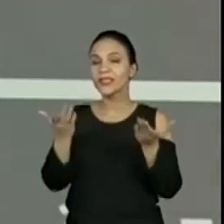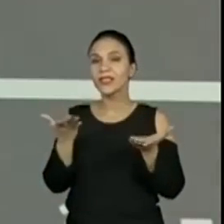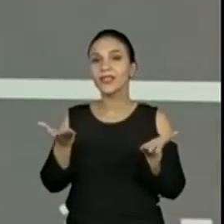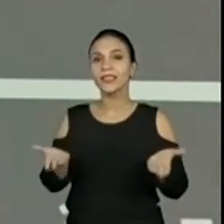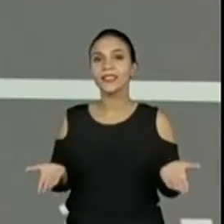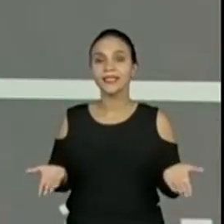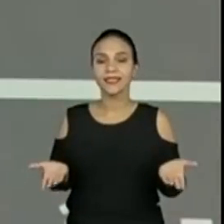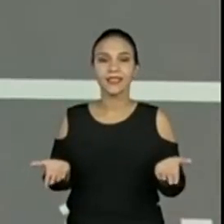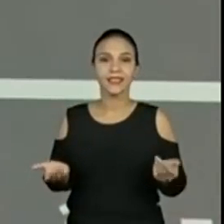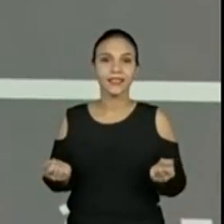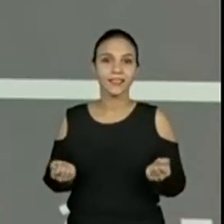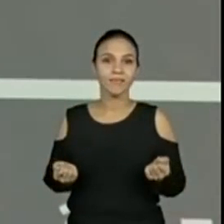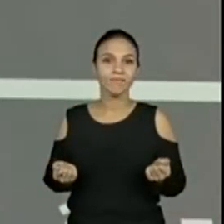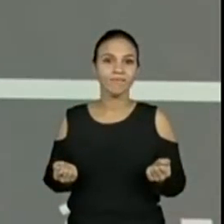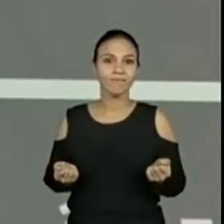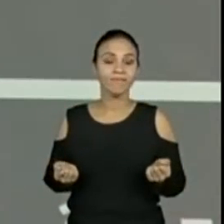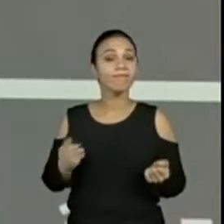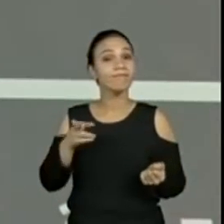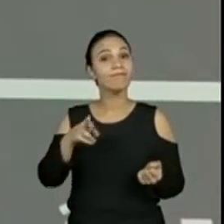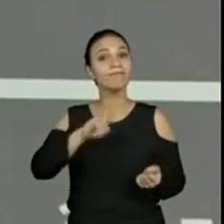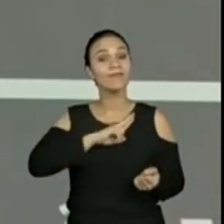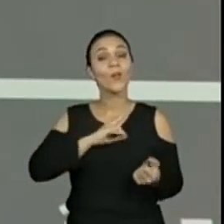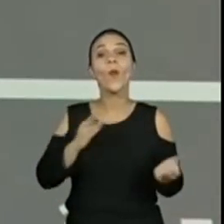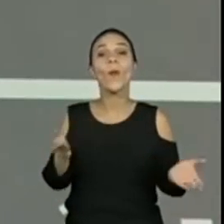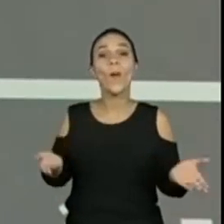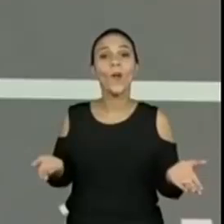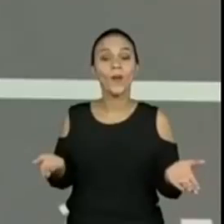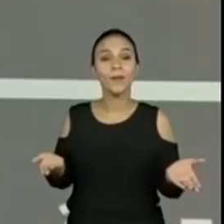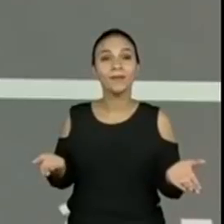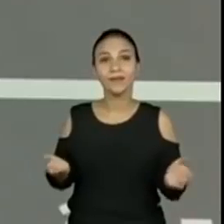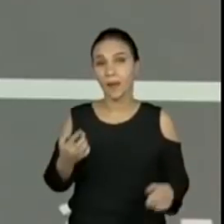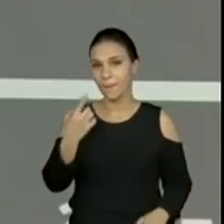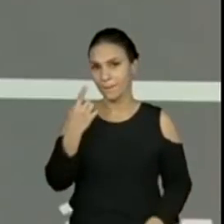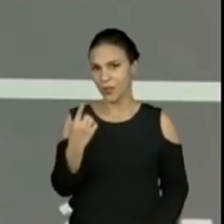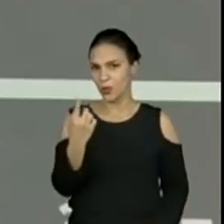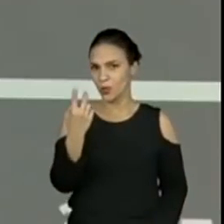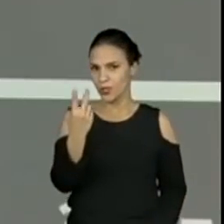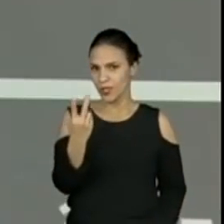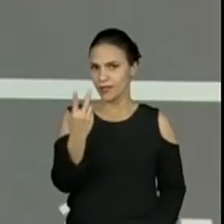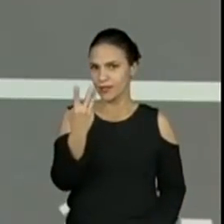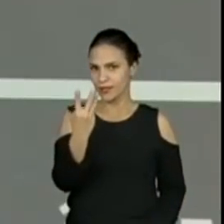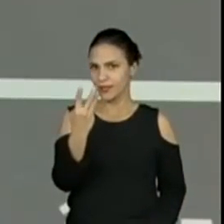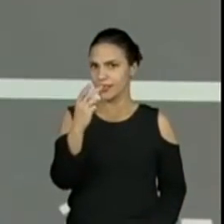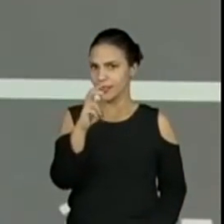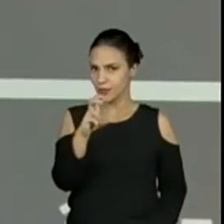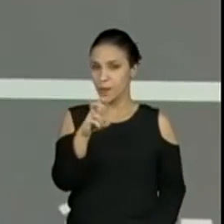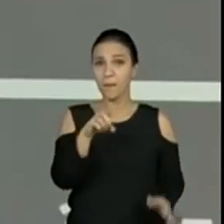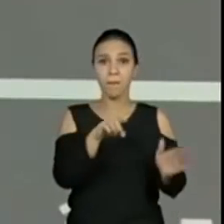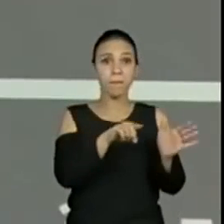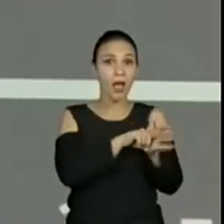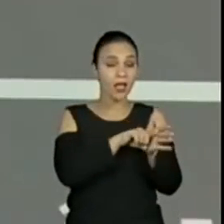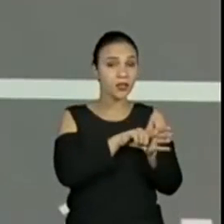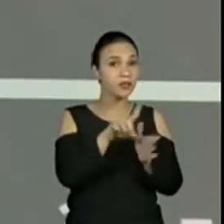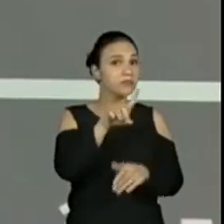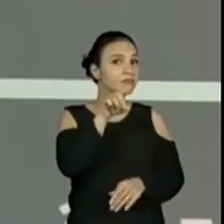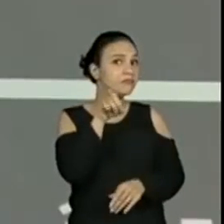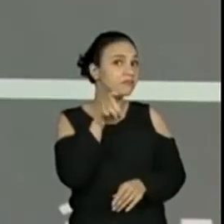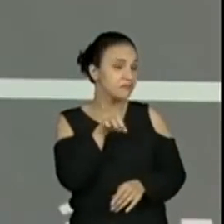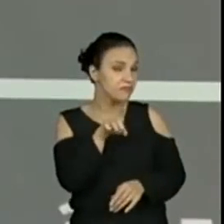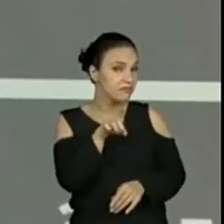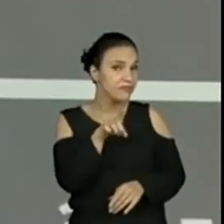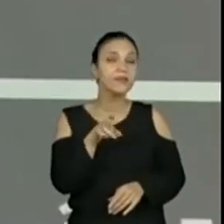Hum... E aí? Qual será a resposta? 1.235 menos quanto? Que dá